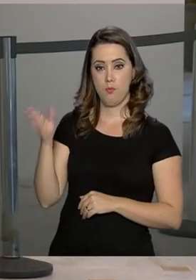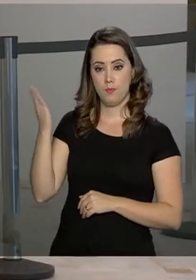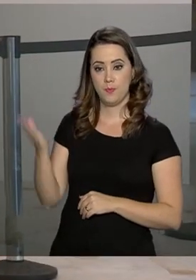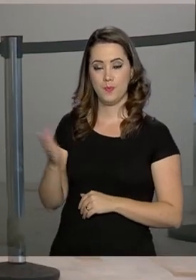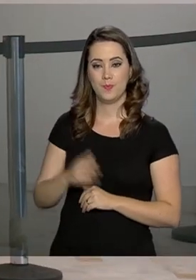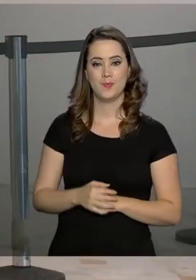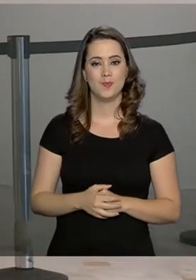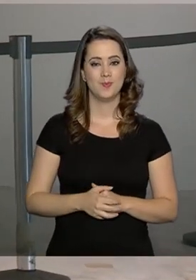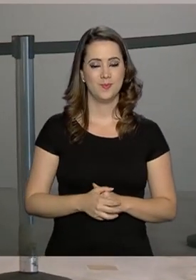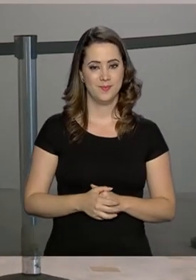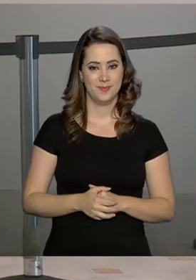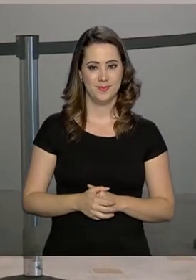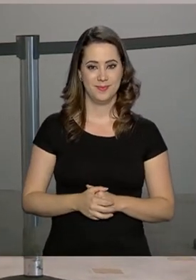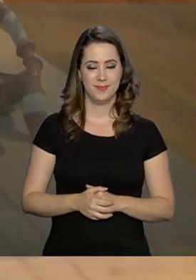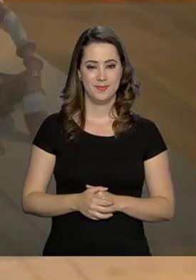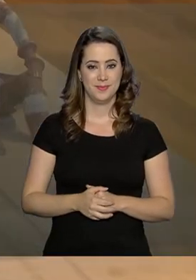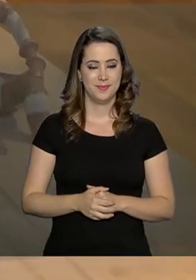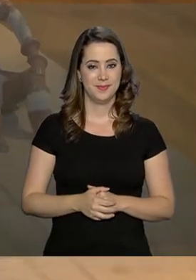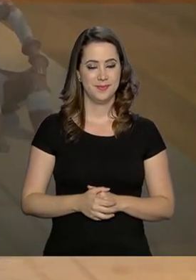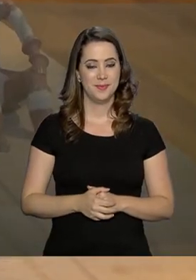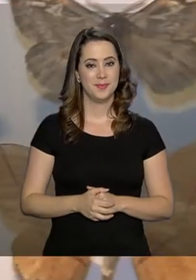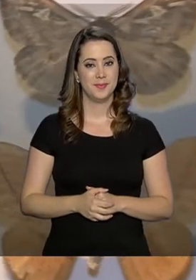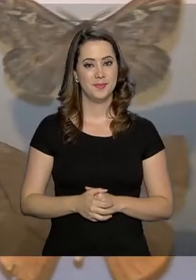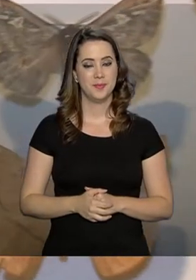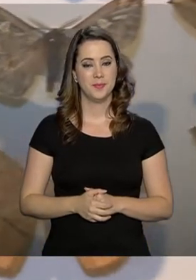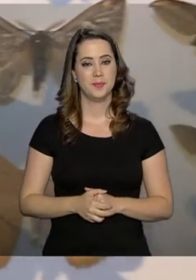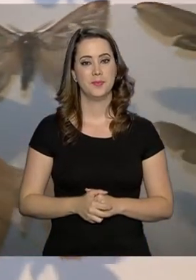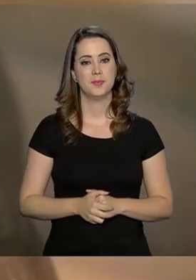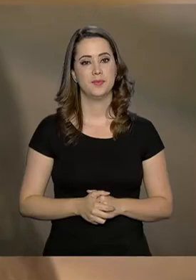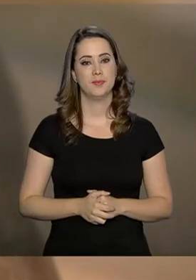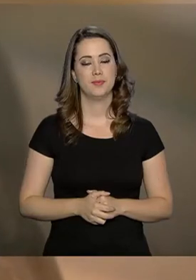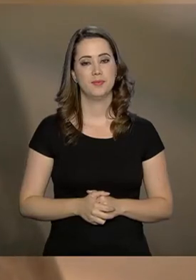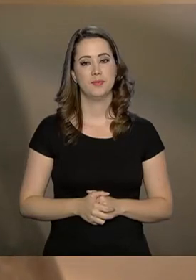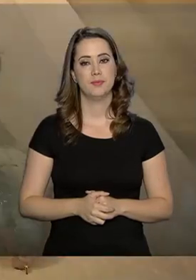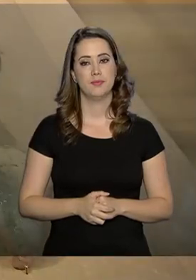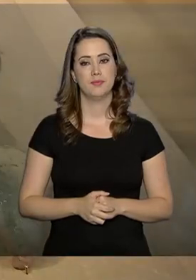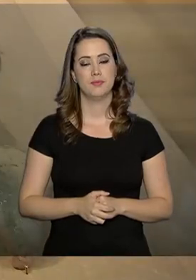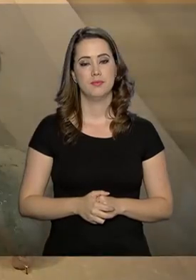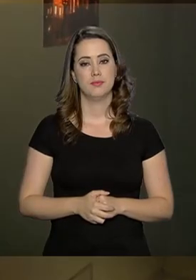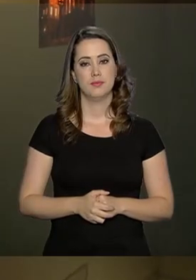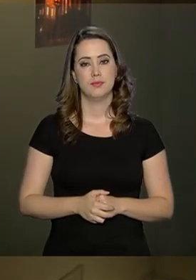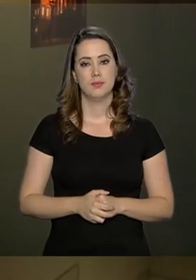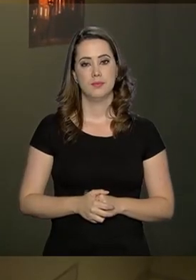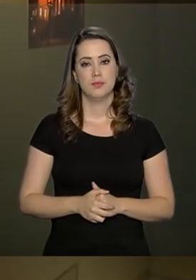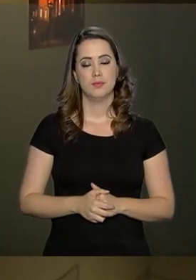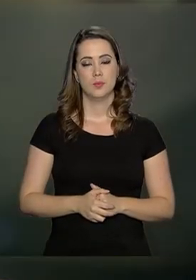Museu Nacional, vive. Música Música Música